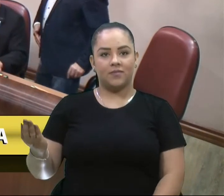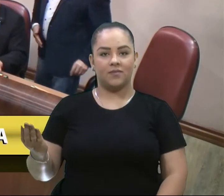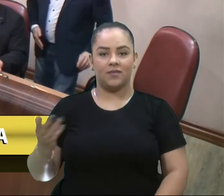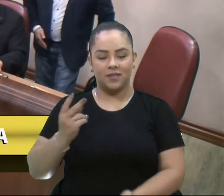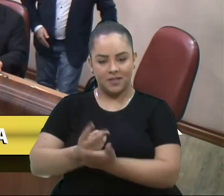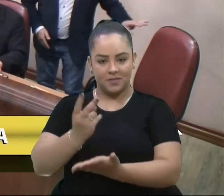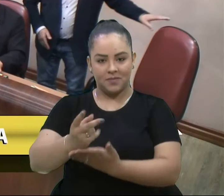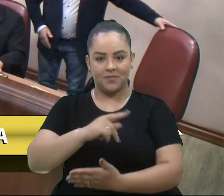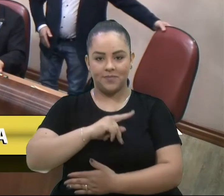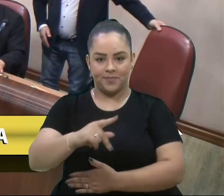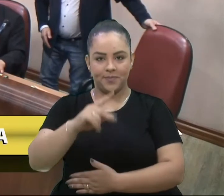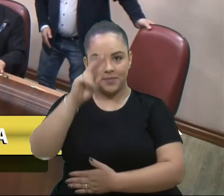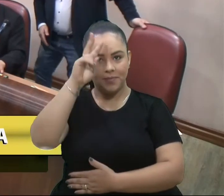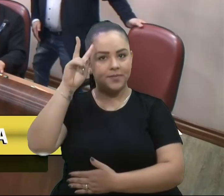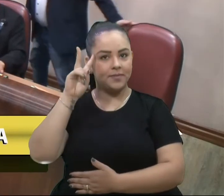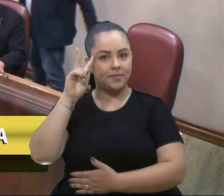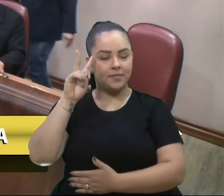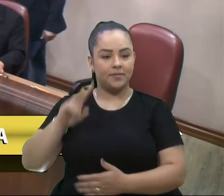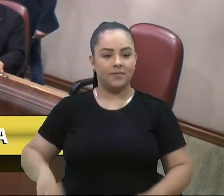-presidente veloci no ex.